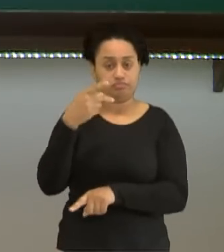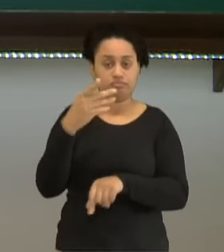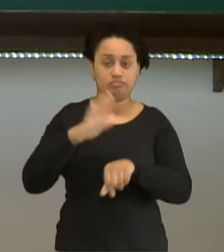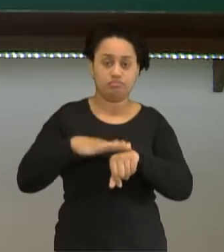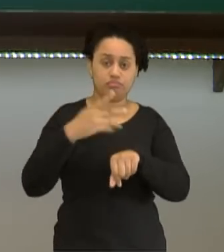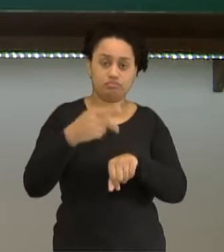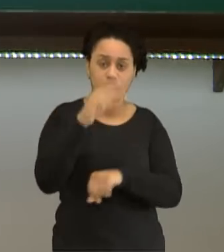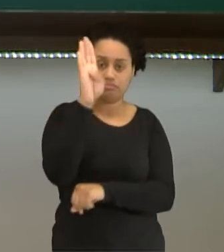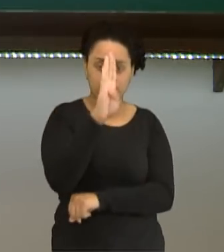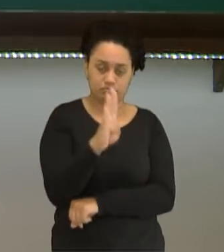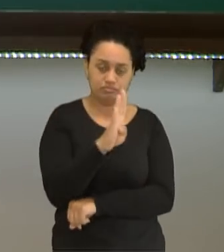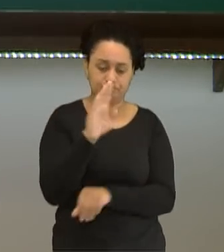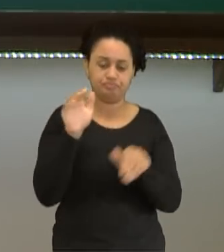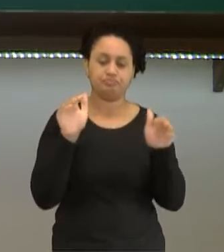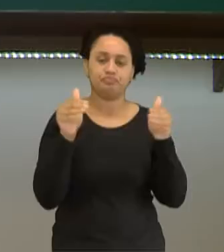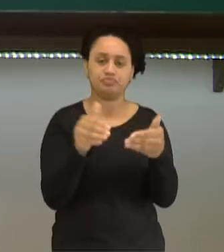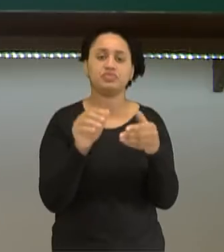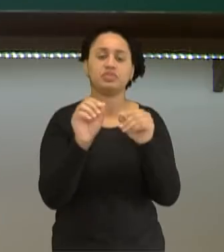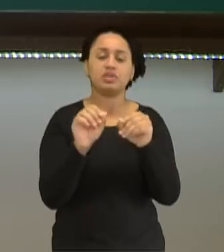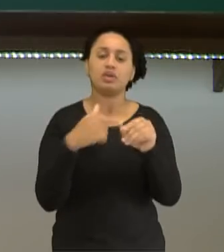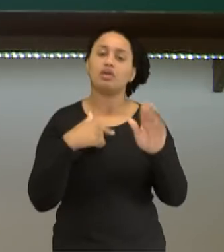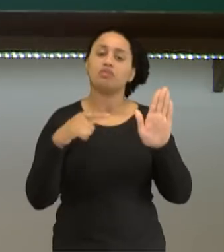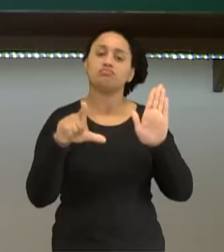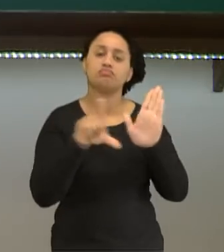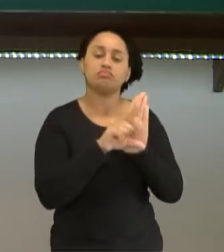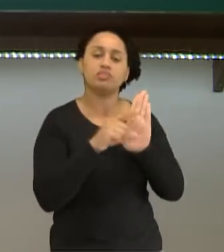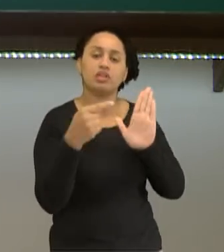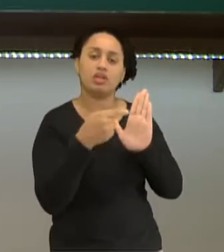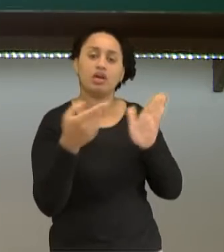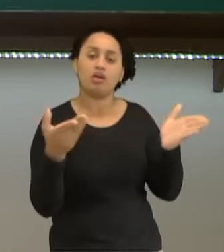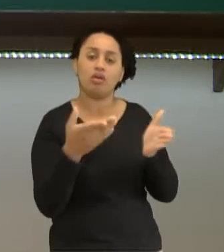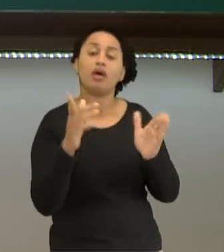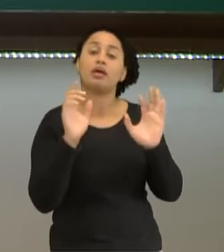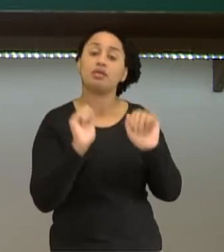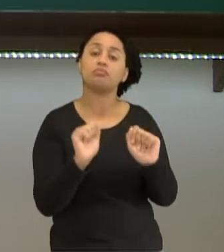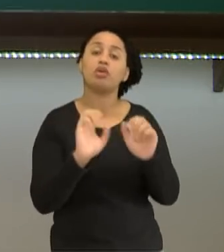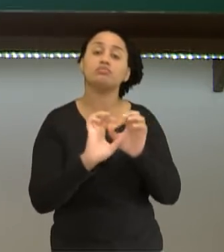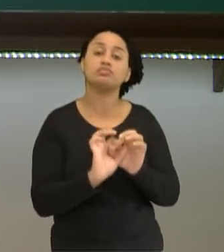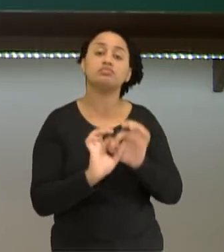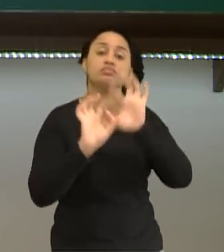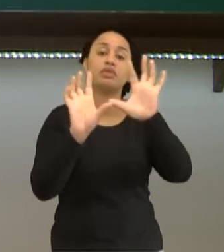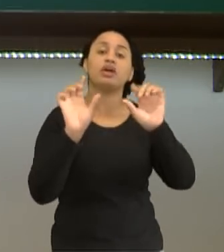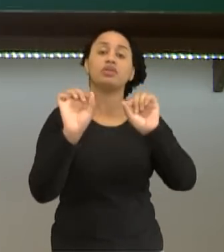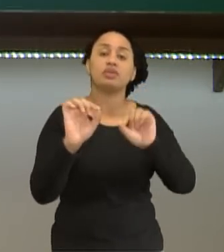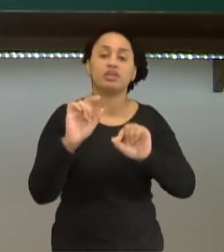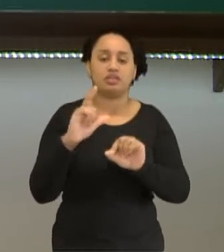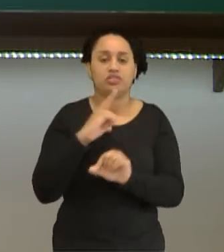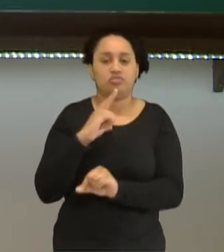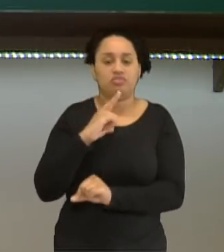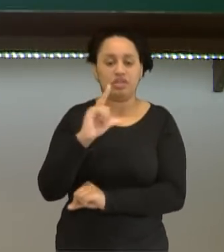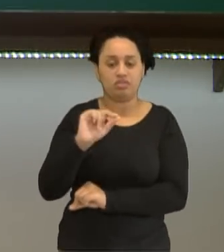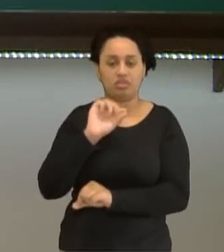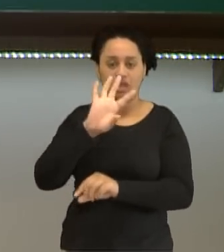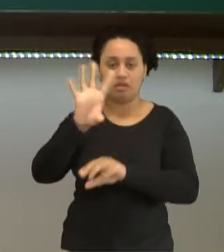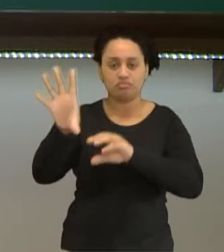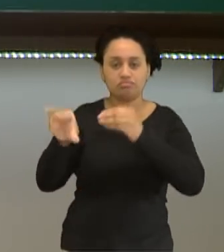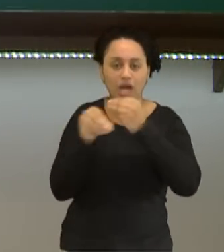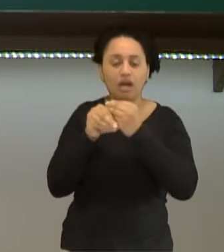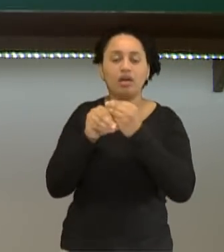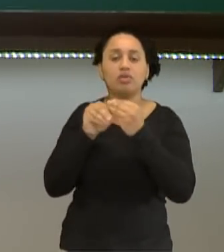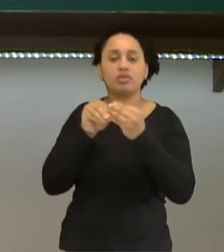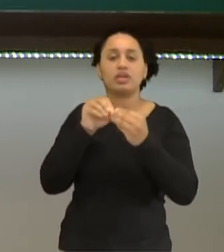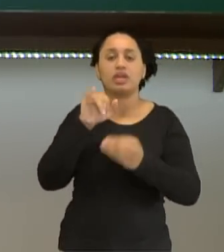a nossa legislação permite que haja, houvesse a introdução de